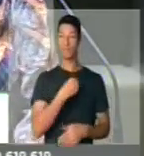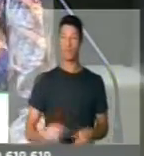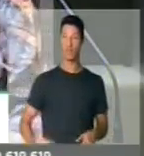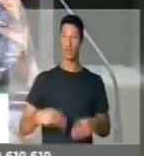Muito obrigado.